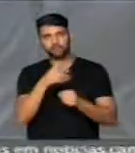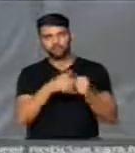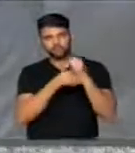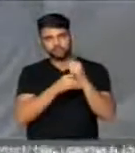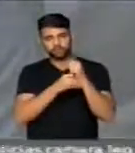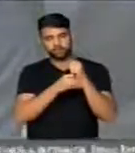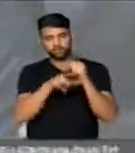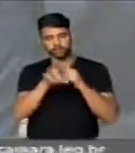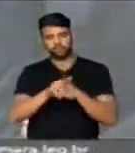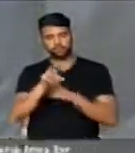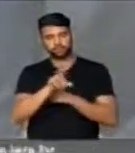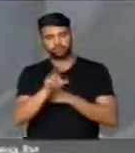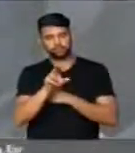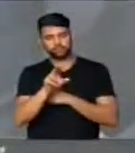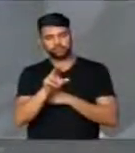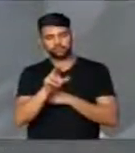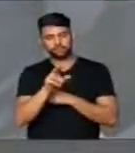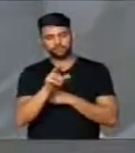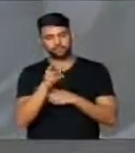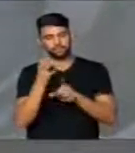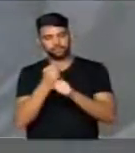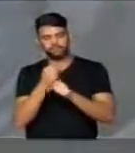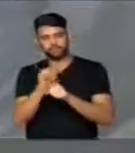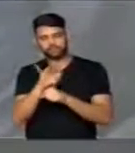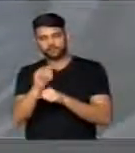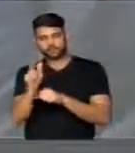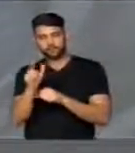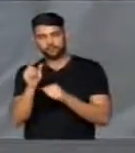Pode finalizar,